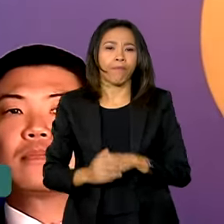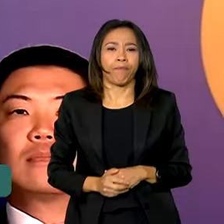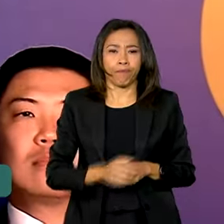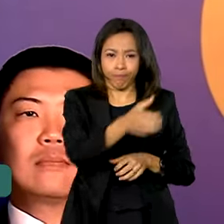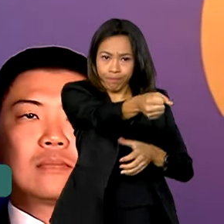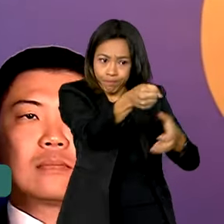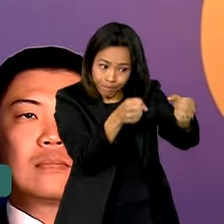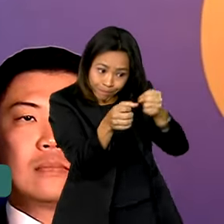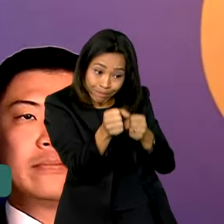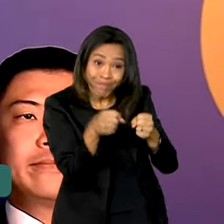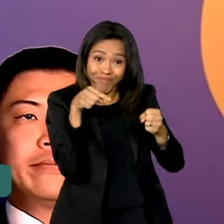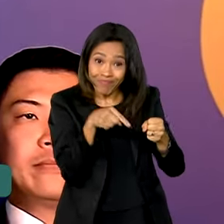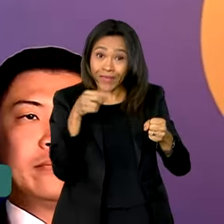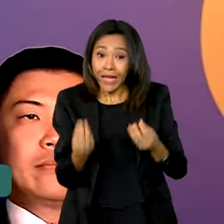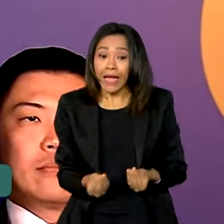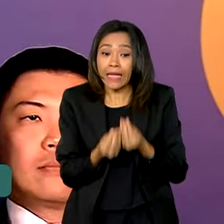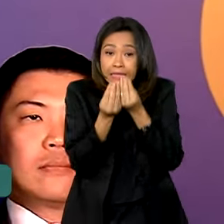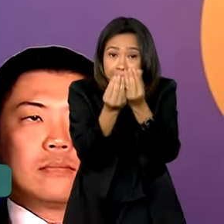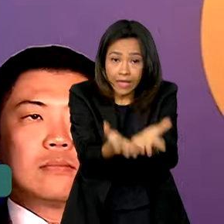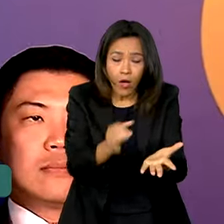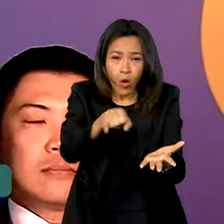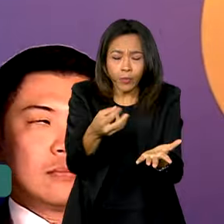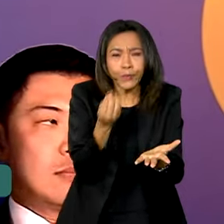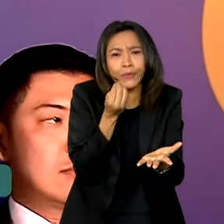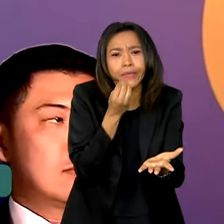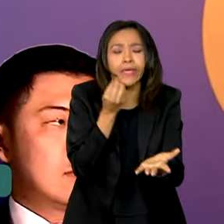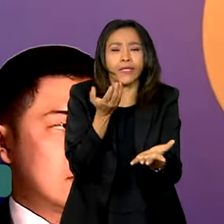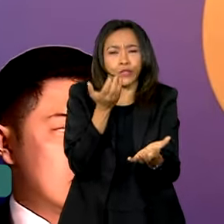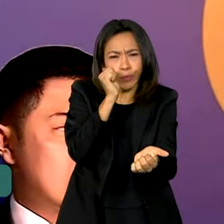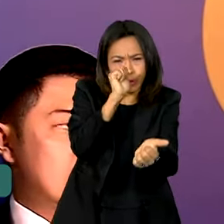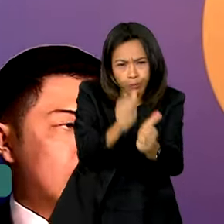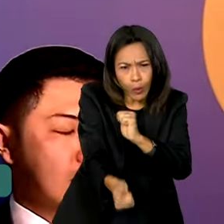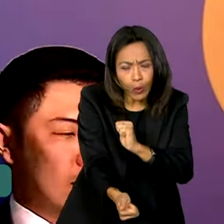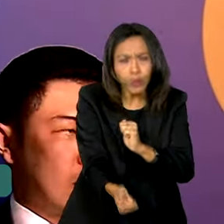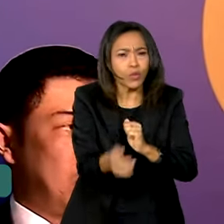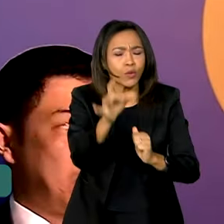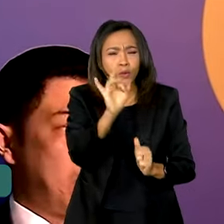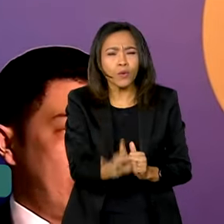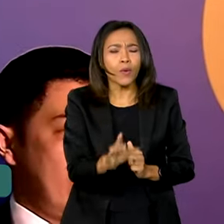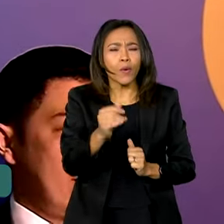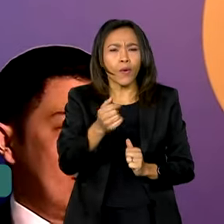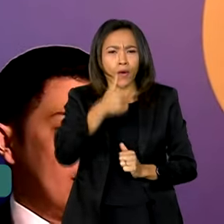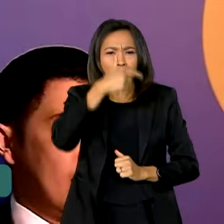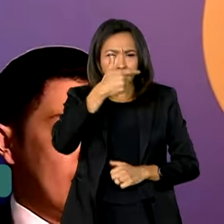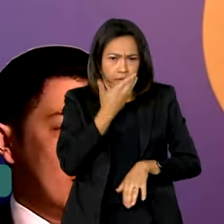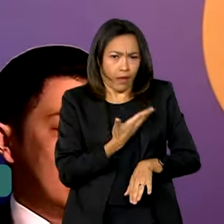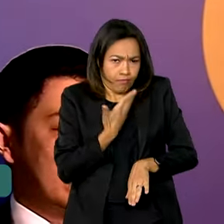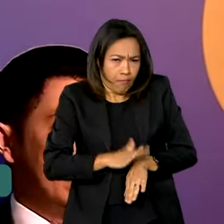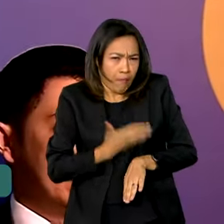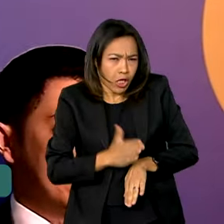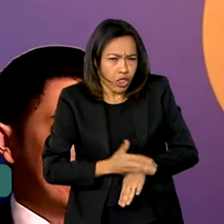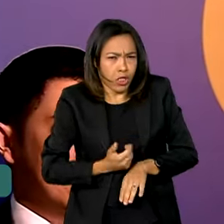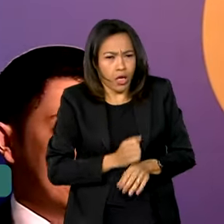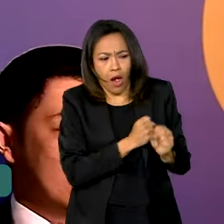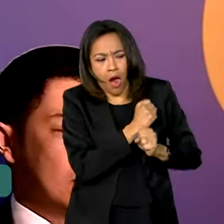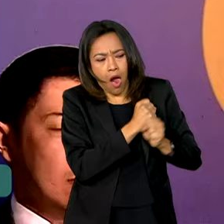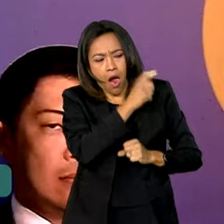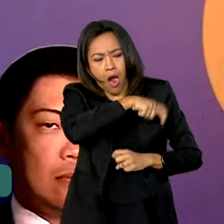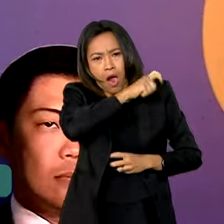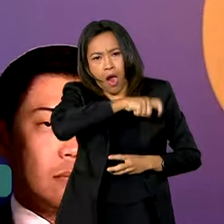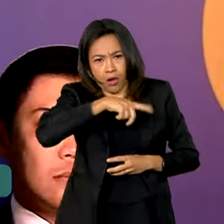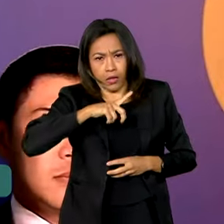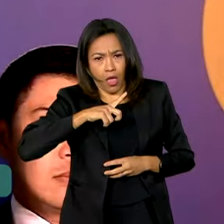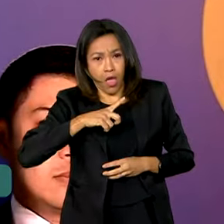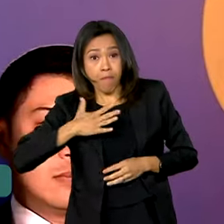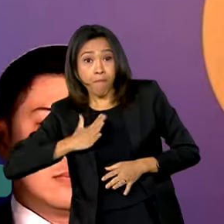muita oportunidade para que os brasileiros, pelo esporte, não só aqueles que praticam, como temos diversos atletas aqui, mas aqueles que